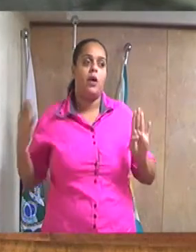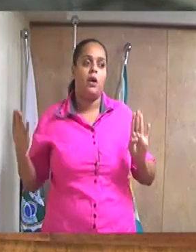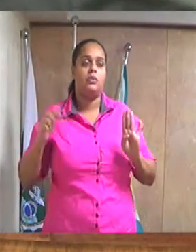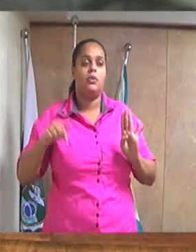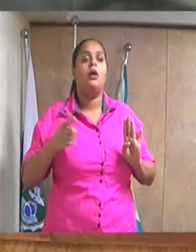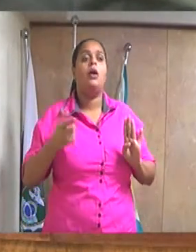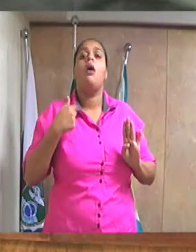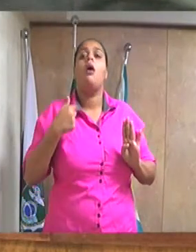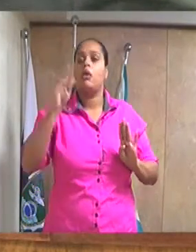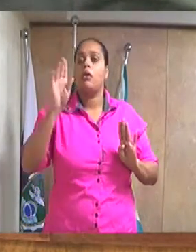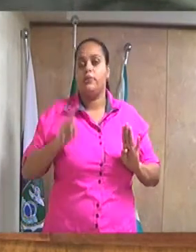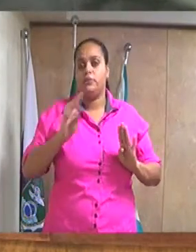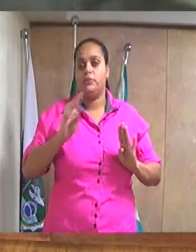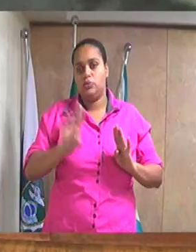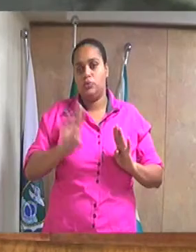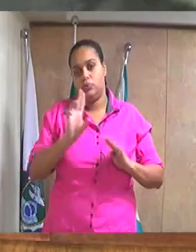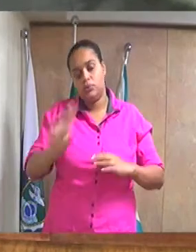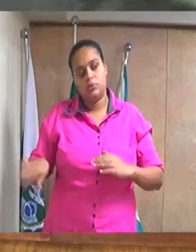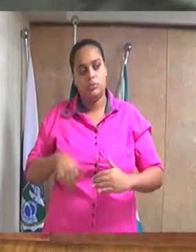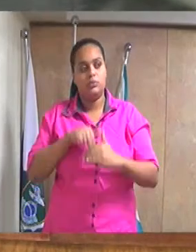gostariam de fazer uso da tribuna.